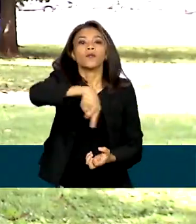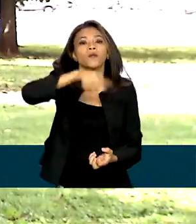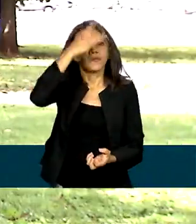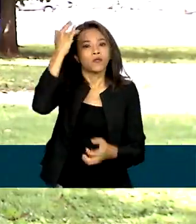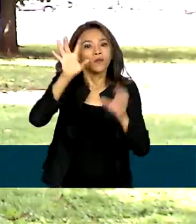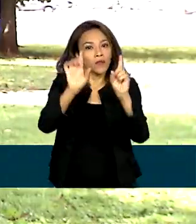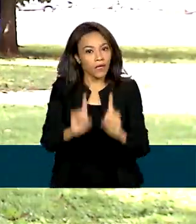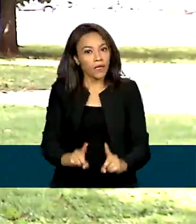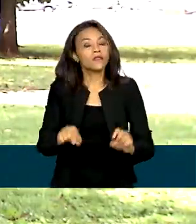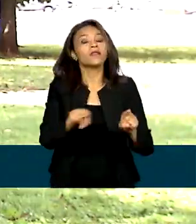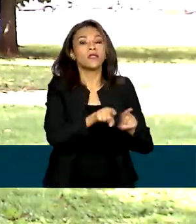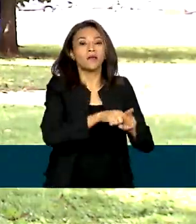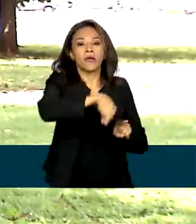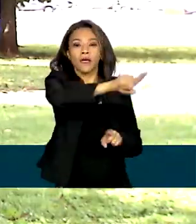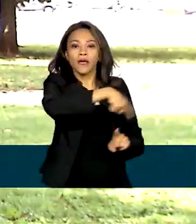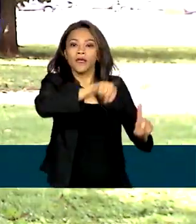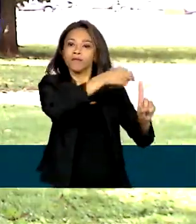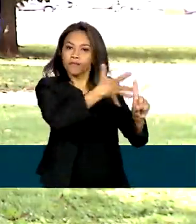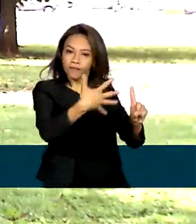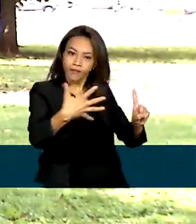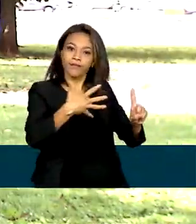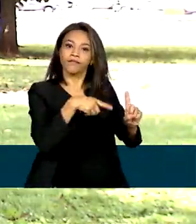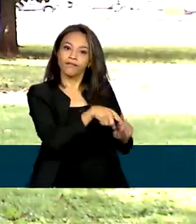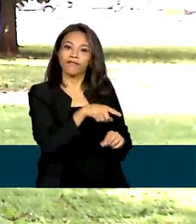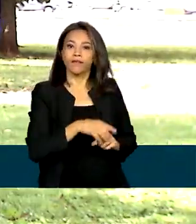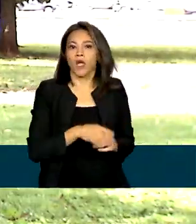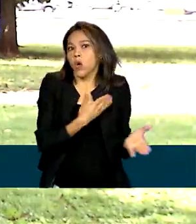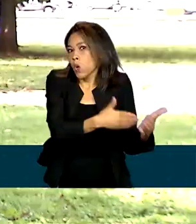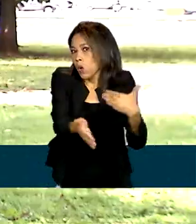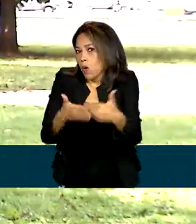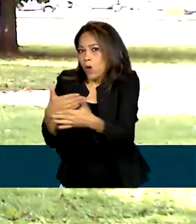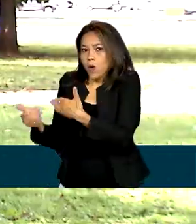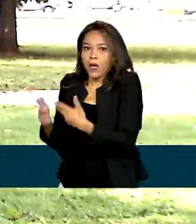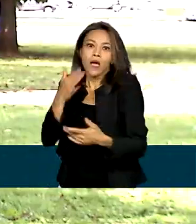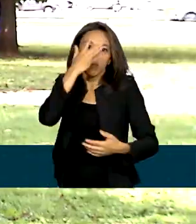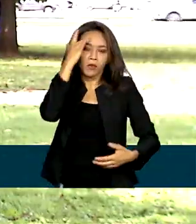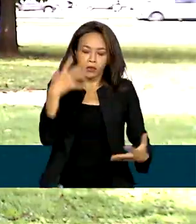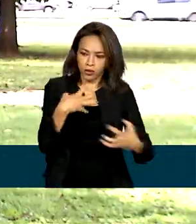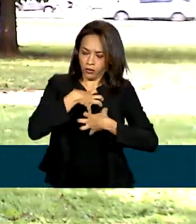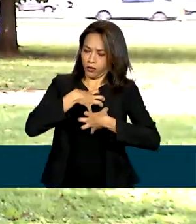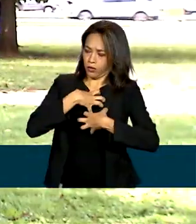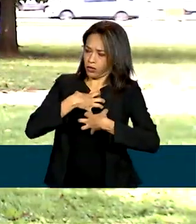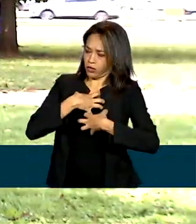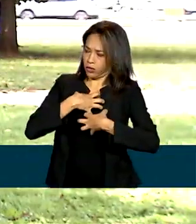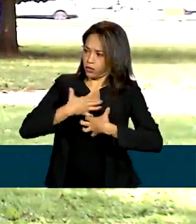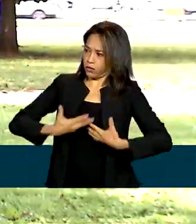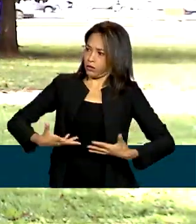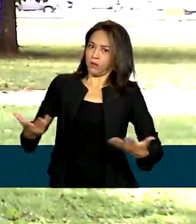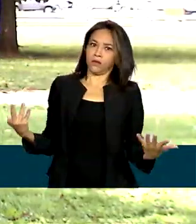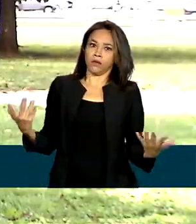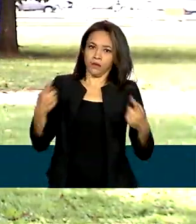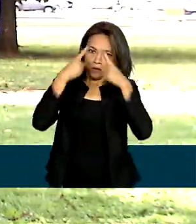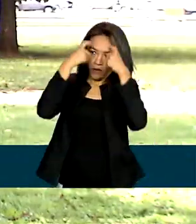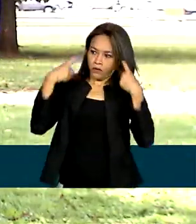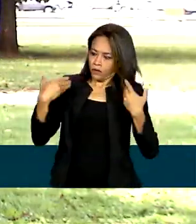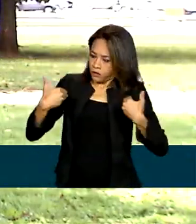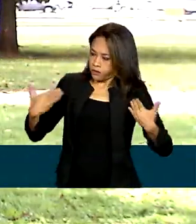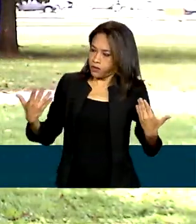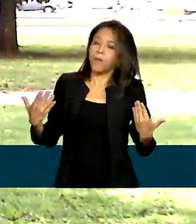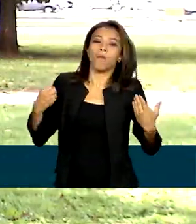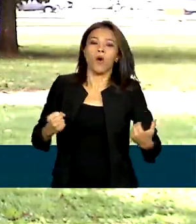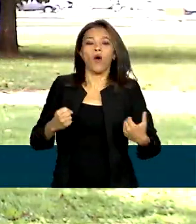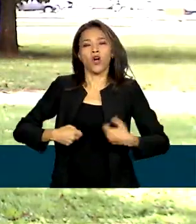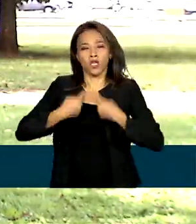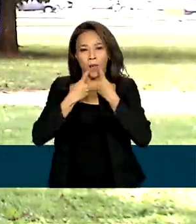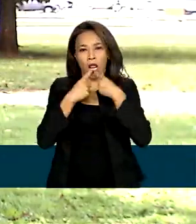e LGBTQIA+. Qualquer pessoa que sentir violentada em seus direitos pode acionar a central para